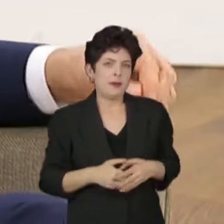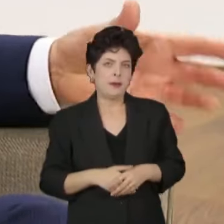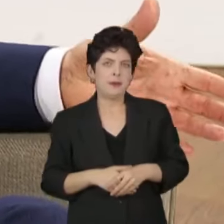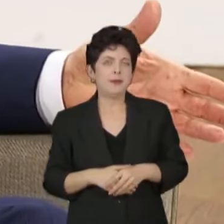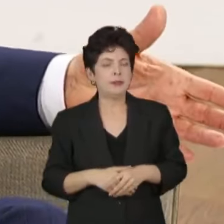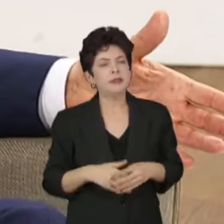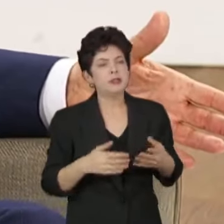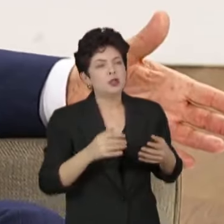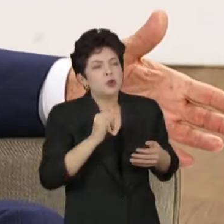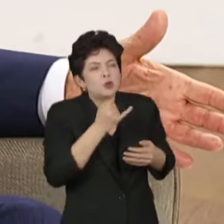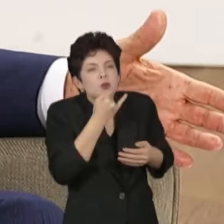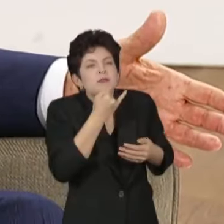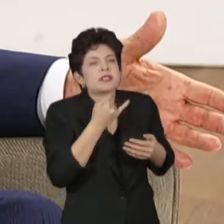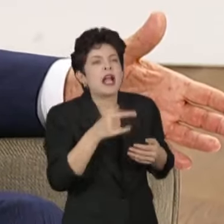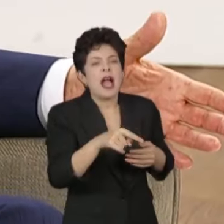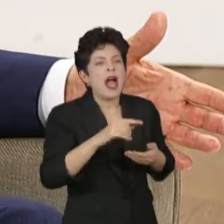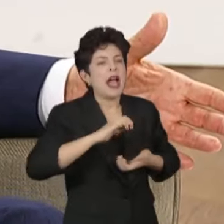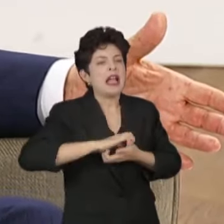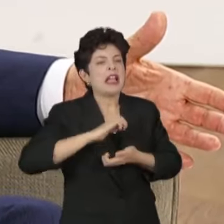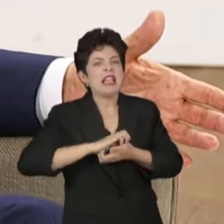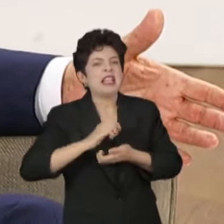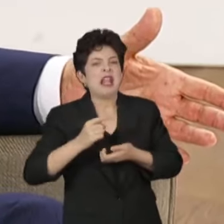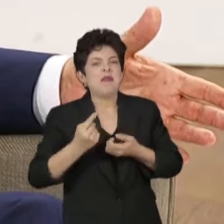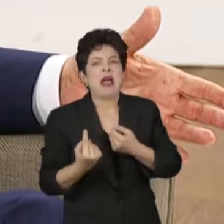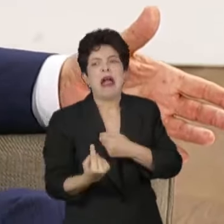que justifique dizer que o Supremo deu uma guinada conservadora.